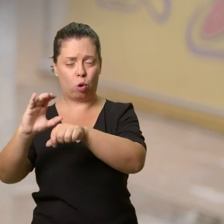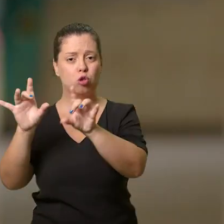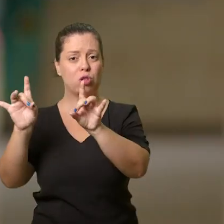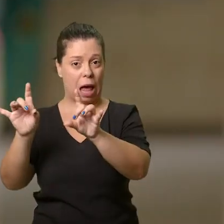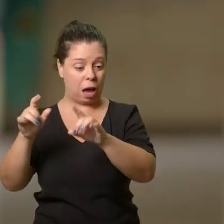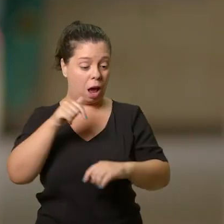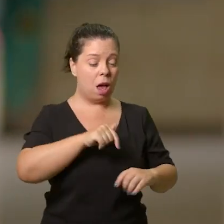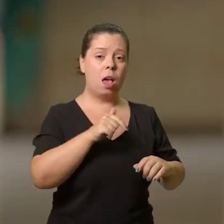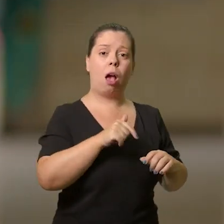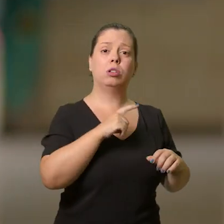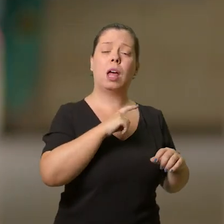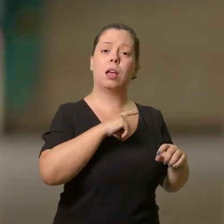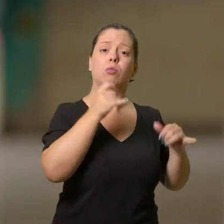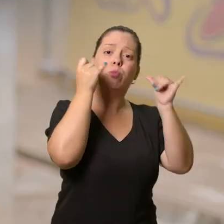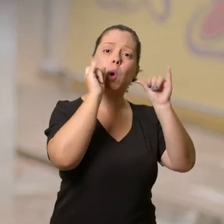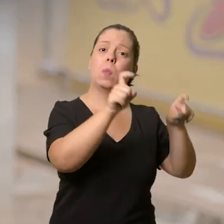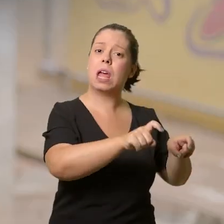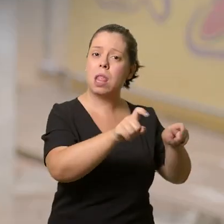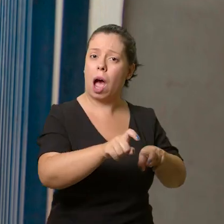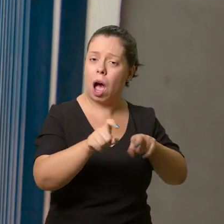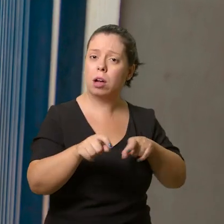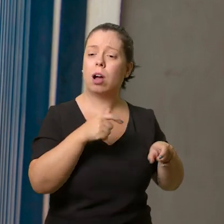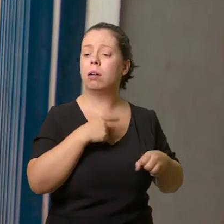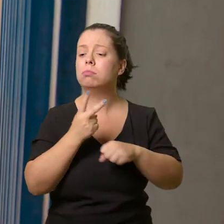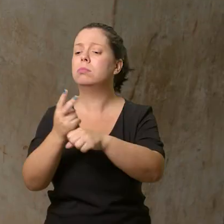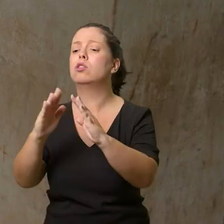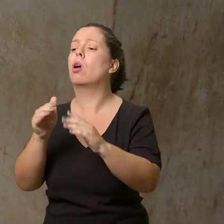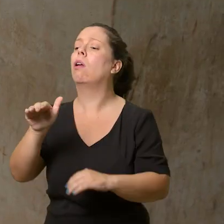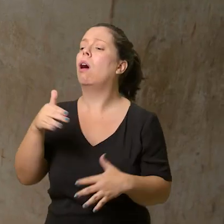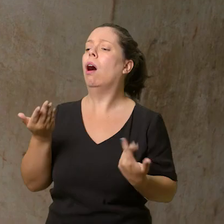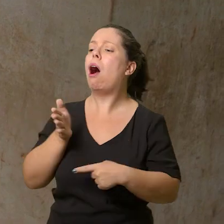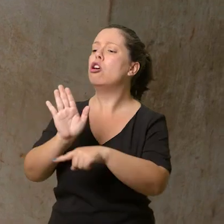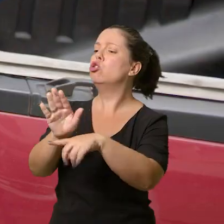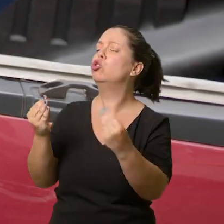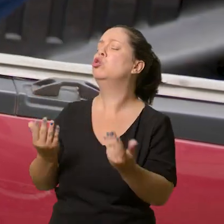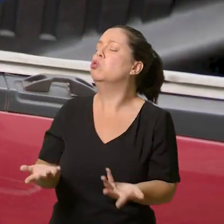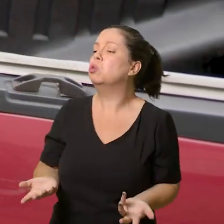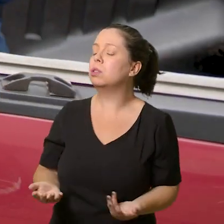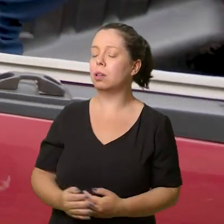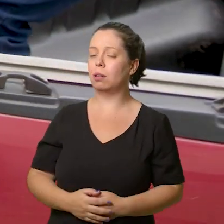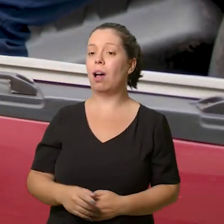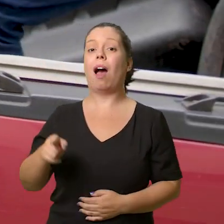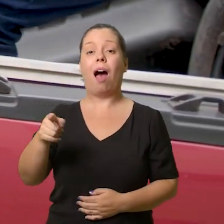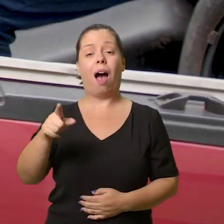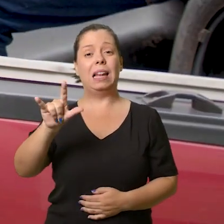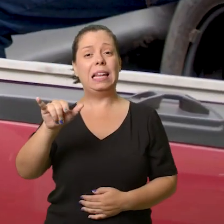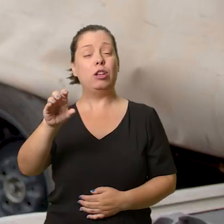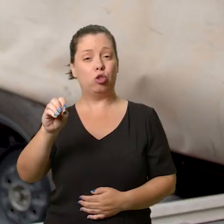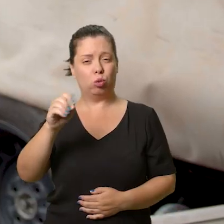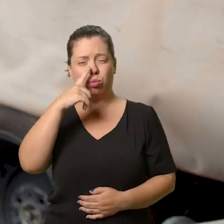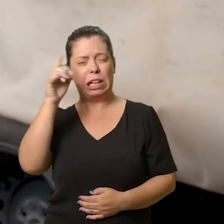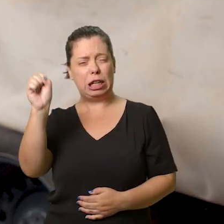técnicos e nós temos uma propriedade rural, nós procuramos a escola e dissemos, ó, o que nós podemos colaborar? O lixo